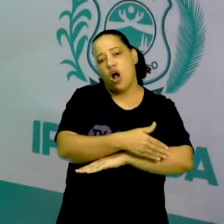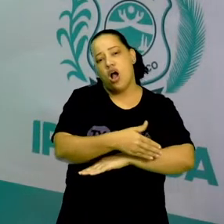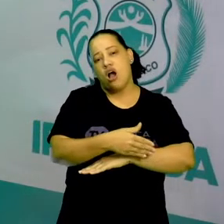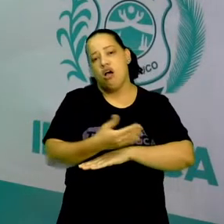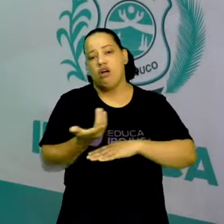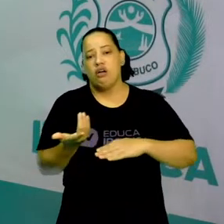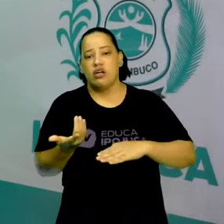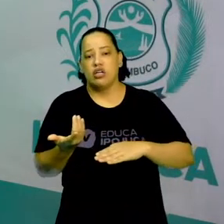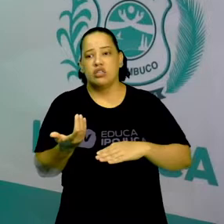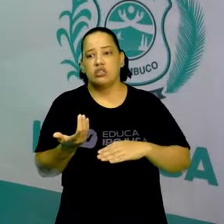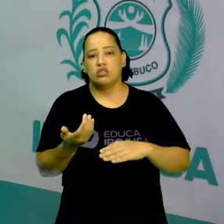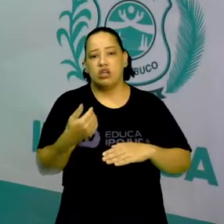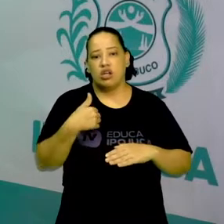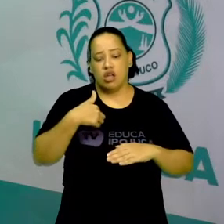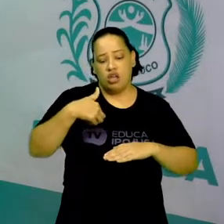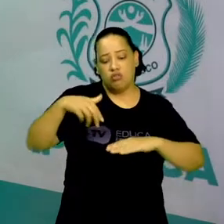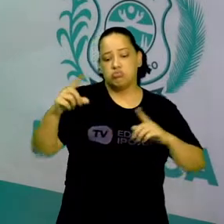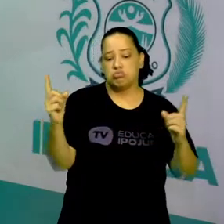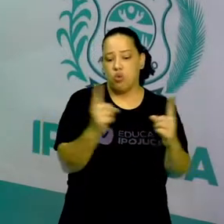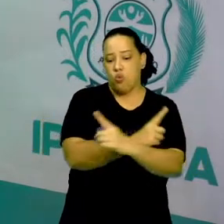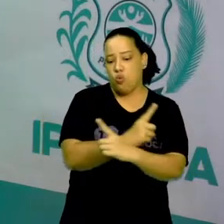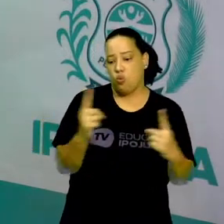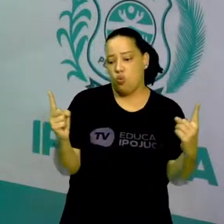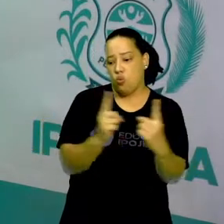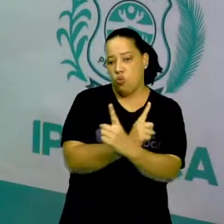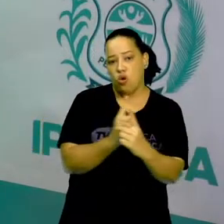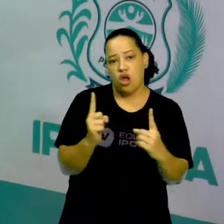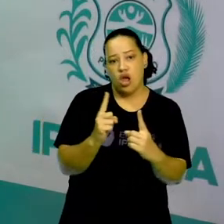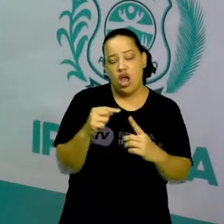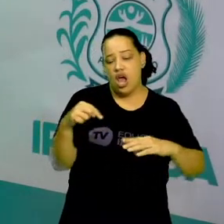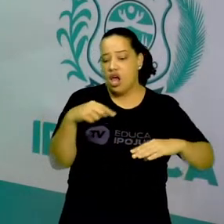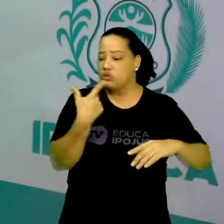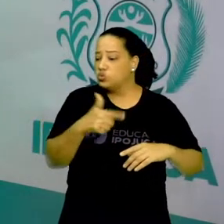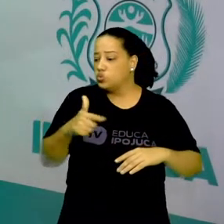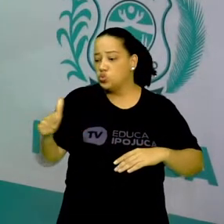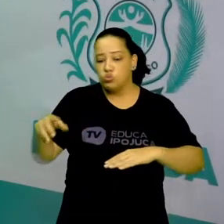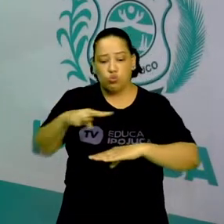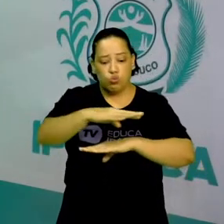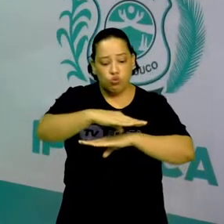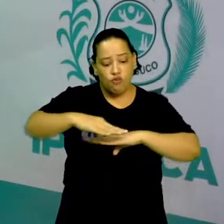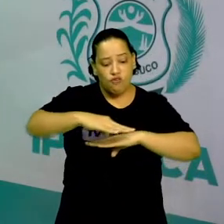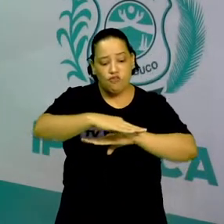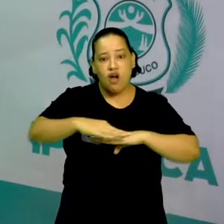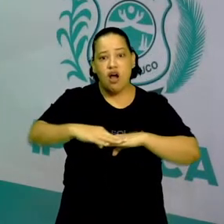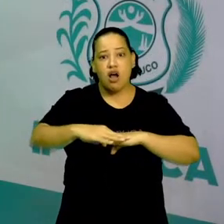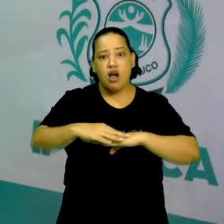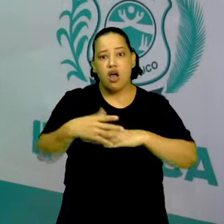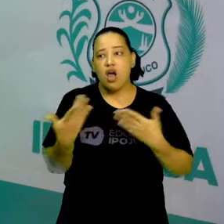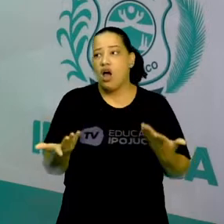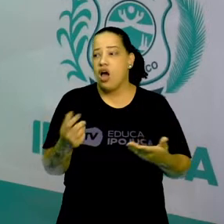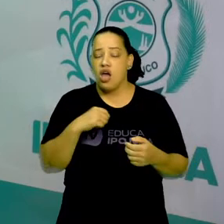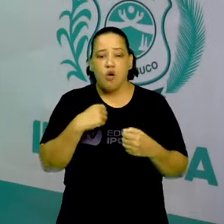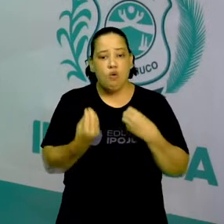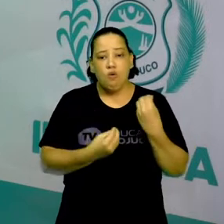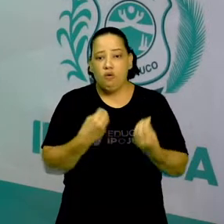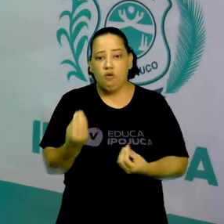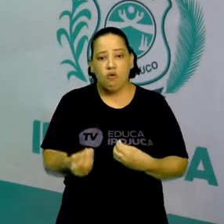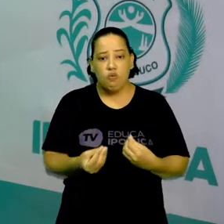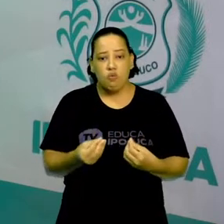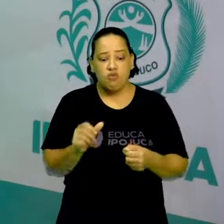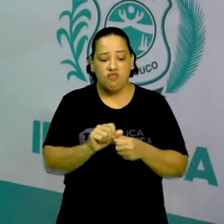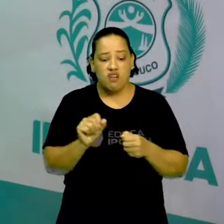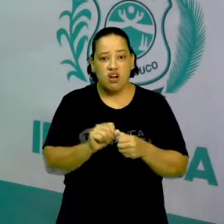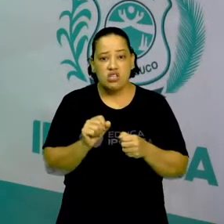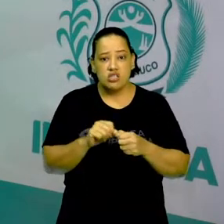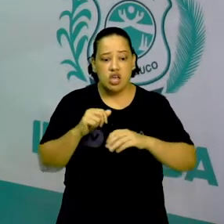Às vezes na rodovia não existe nenhuma faixa de pedestre. O que é que eu devo fazer para